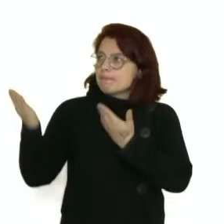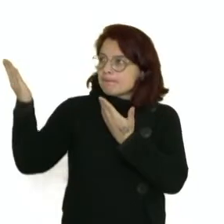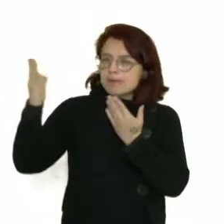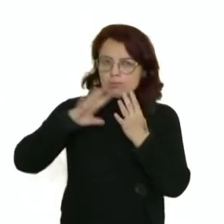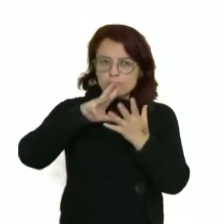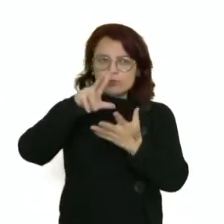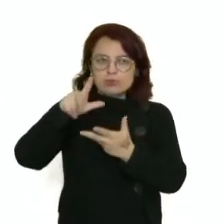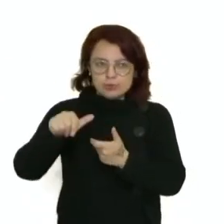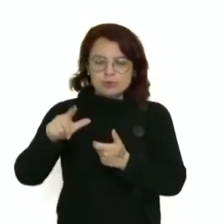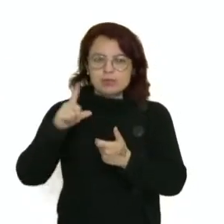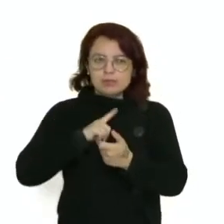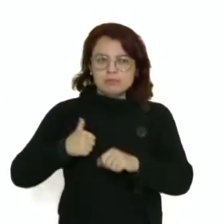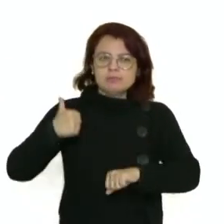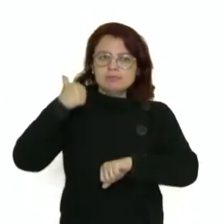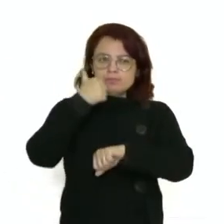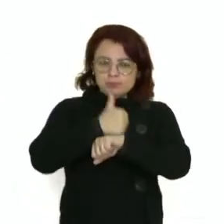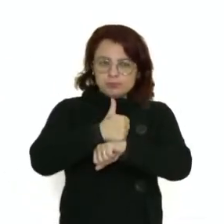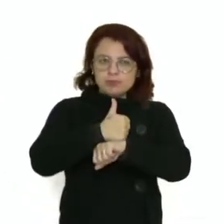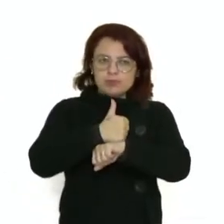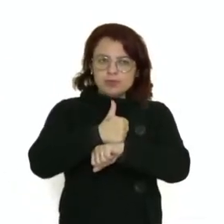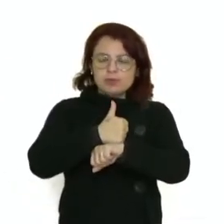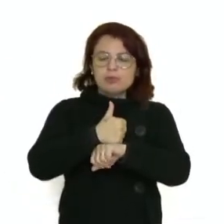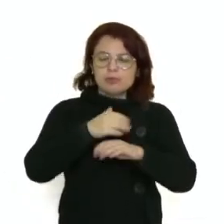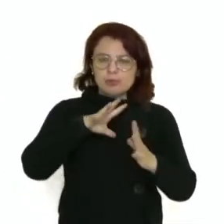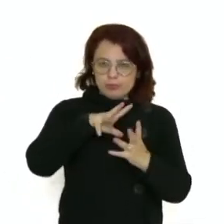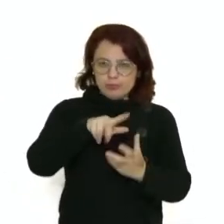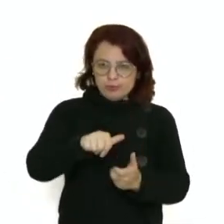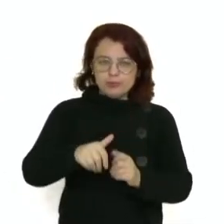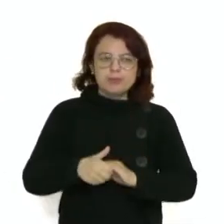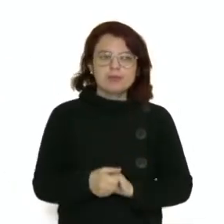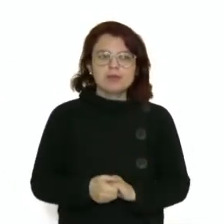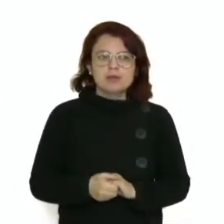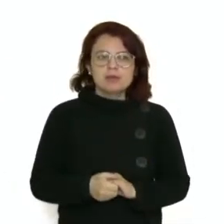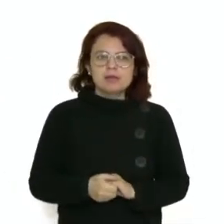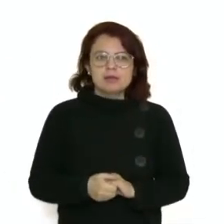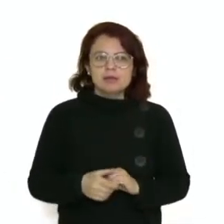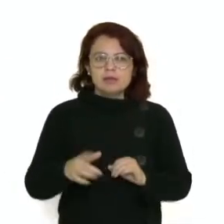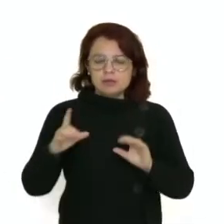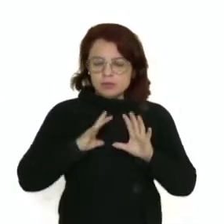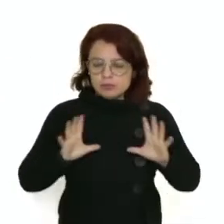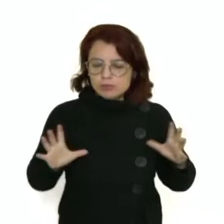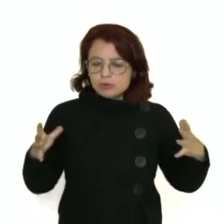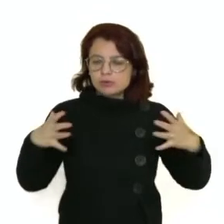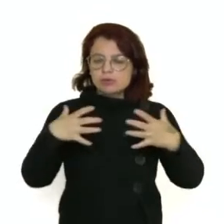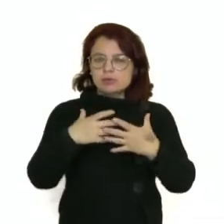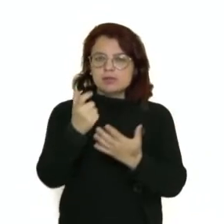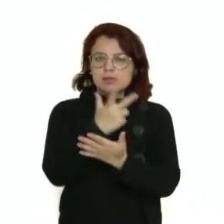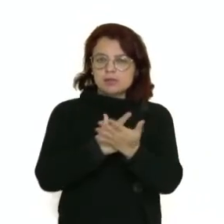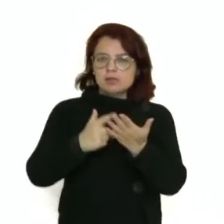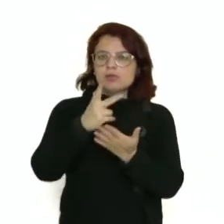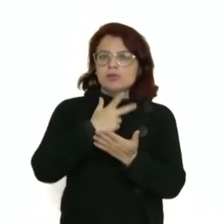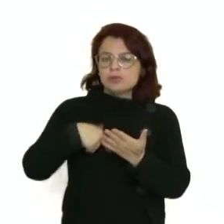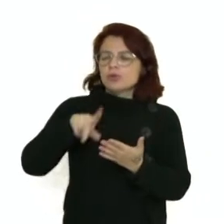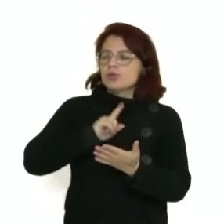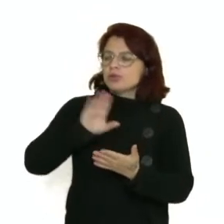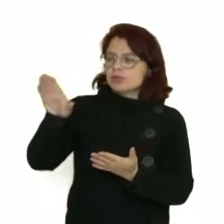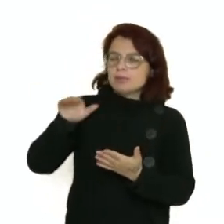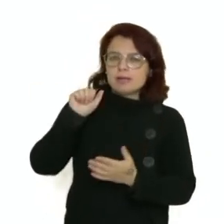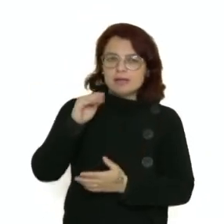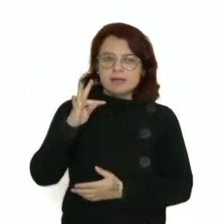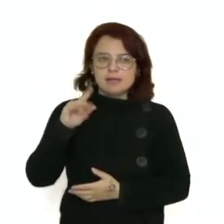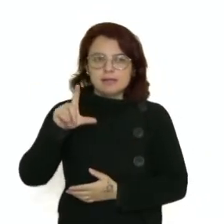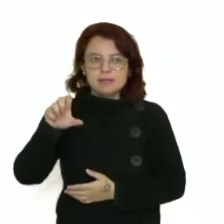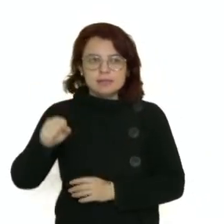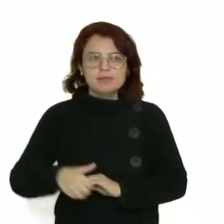titã que controlava, que segurava a Terra nas costas, a coletânea de mapas do mundo é chamada de Atlas. Assim